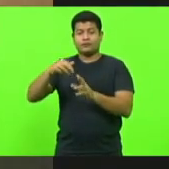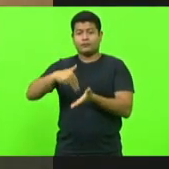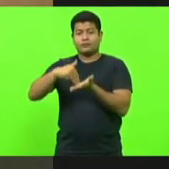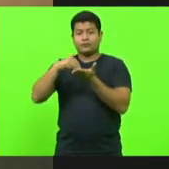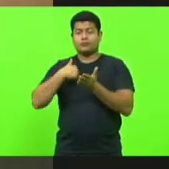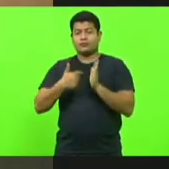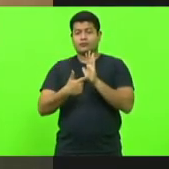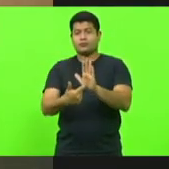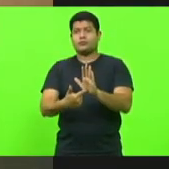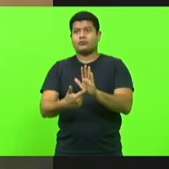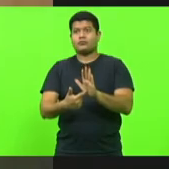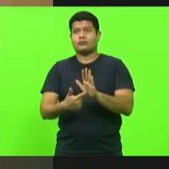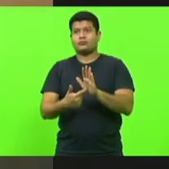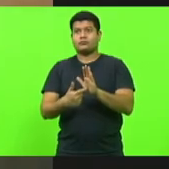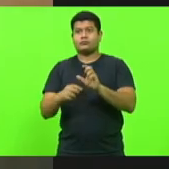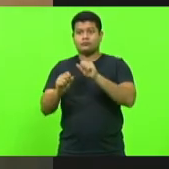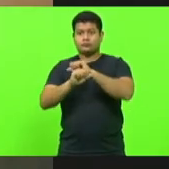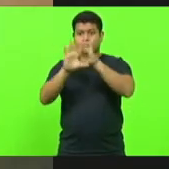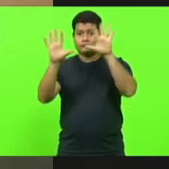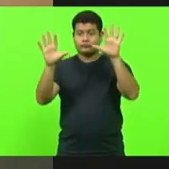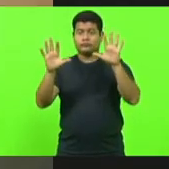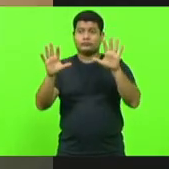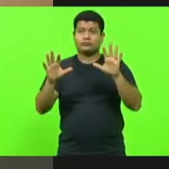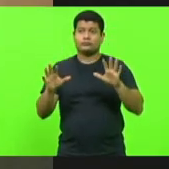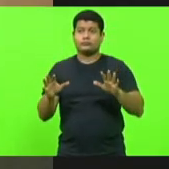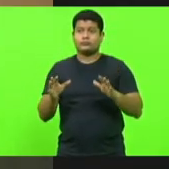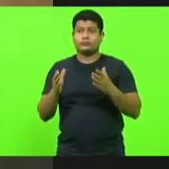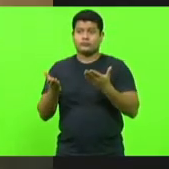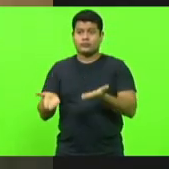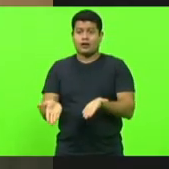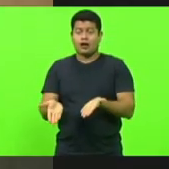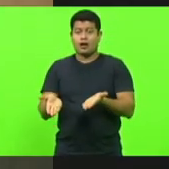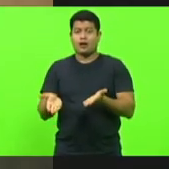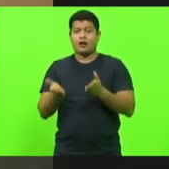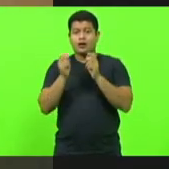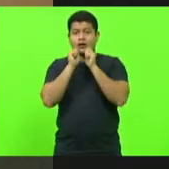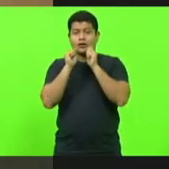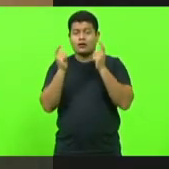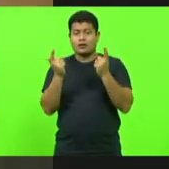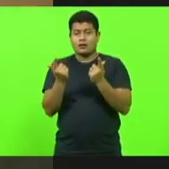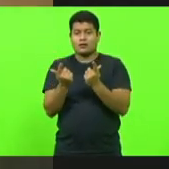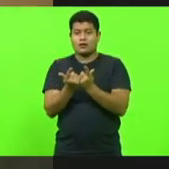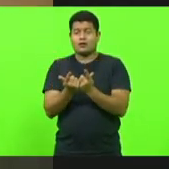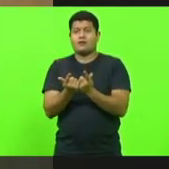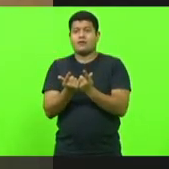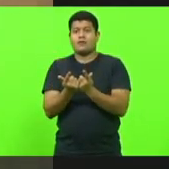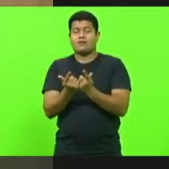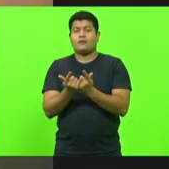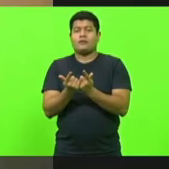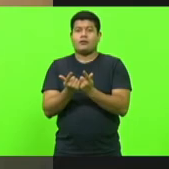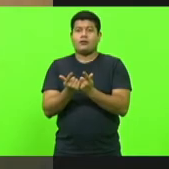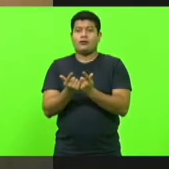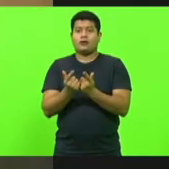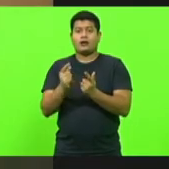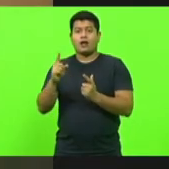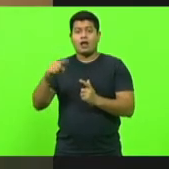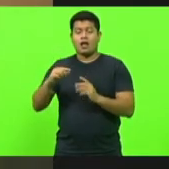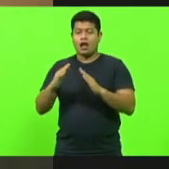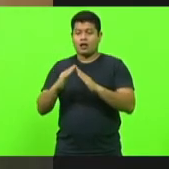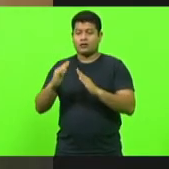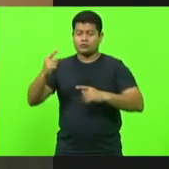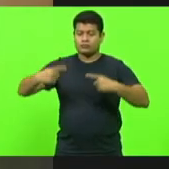tem que deixar bem claro que aí é uma uma casa né nós estamos numa casa é realmente onde tem que ser discutidas